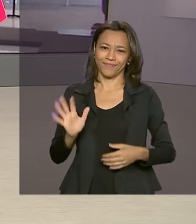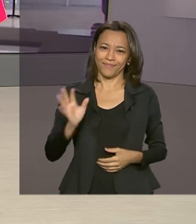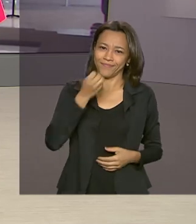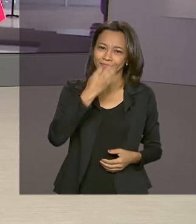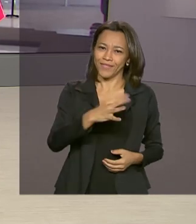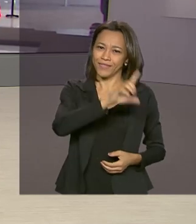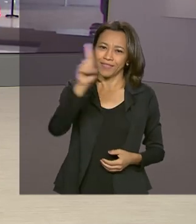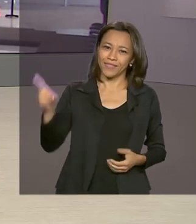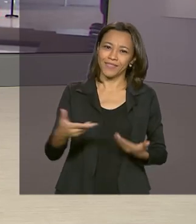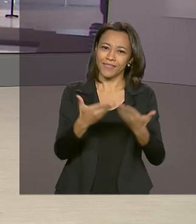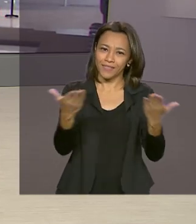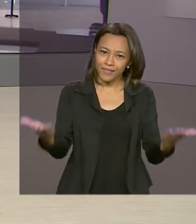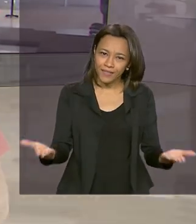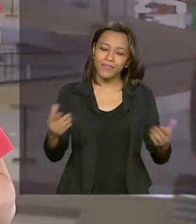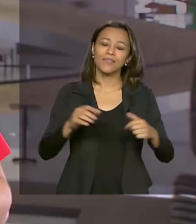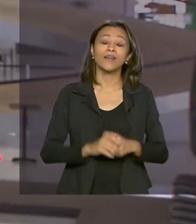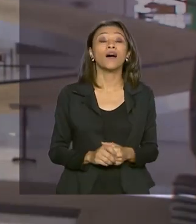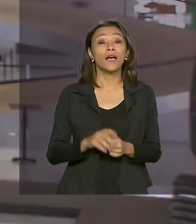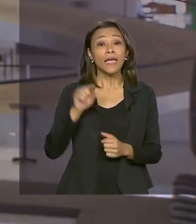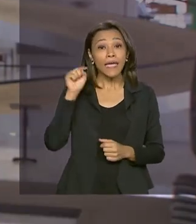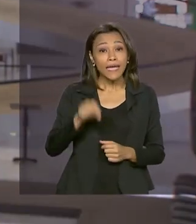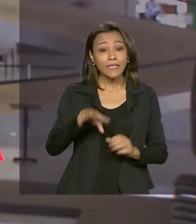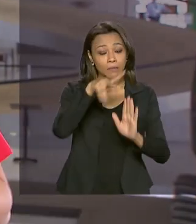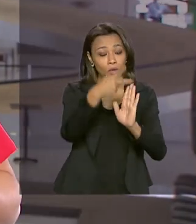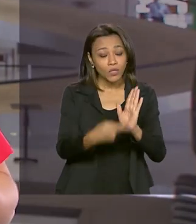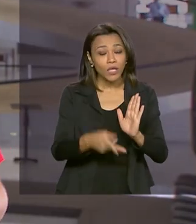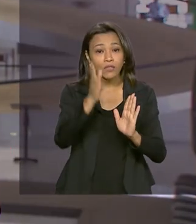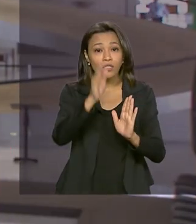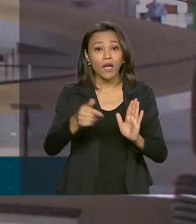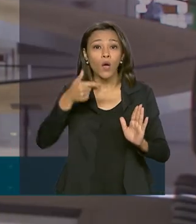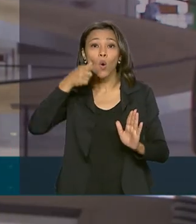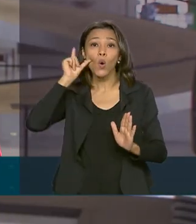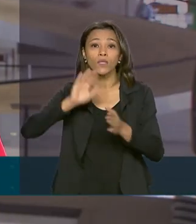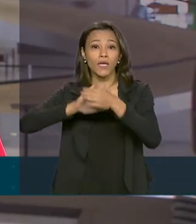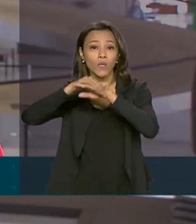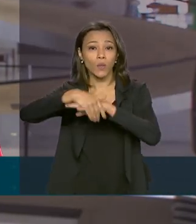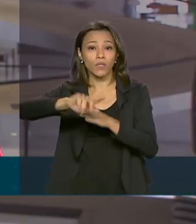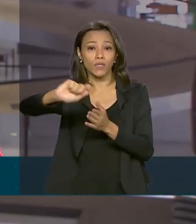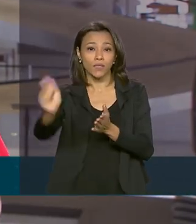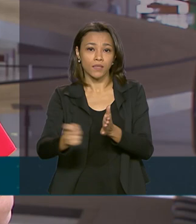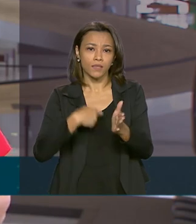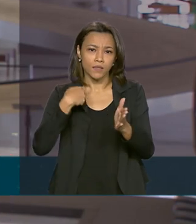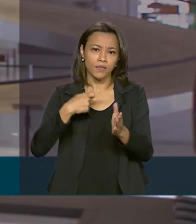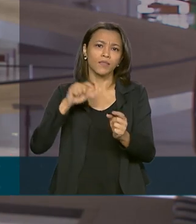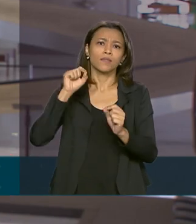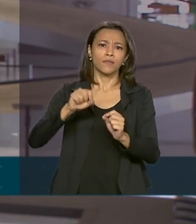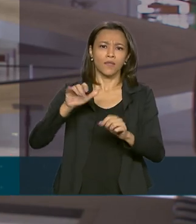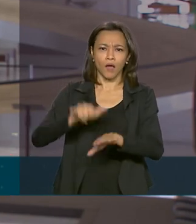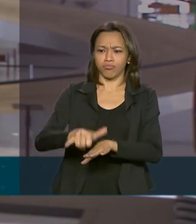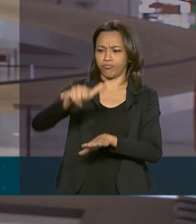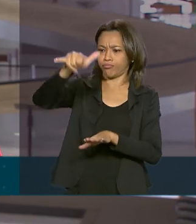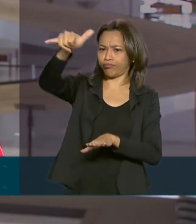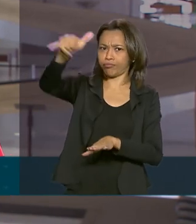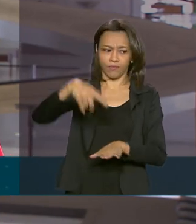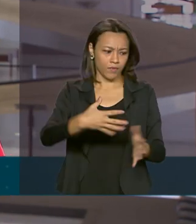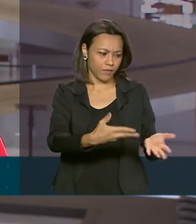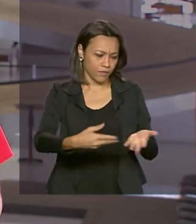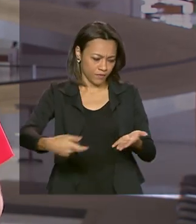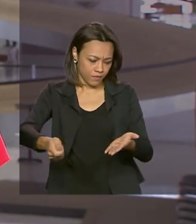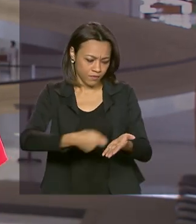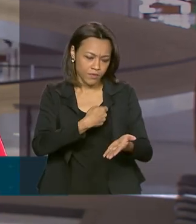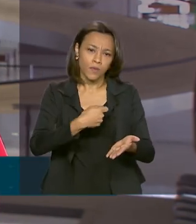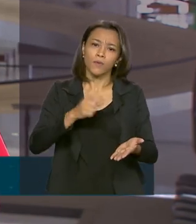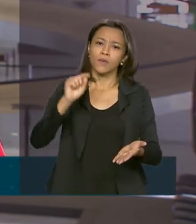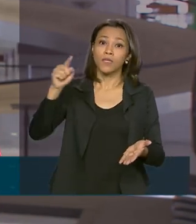Renata, bom dia para você também e a todos. Olha, esse projeto foi sancionado ontem à noite ainda na base aérea, quando o presidente Jair Bolsonaro chegou